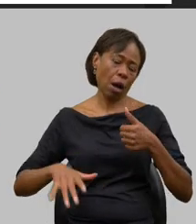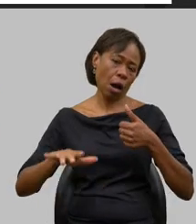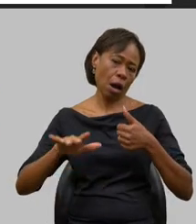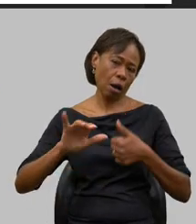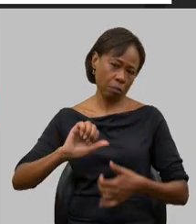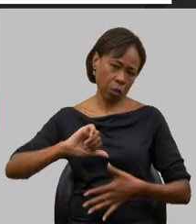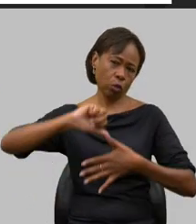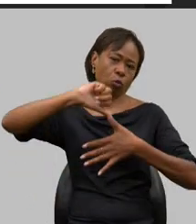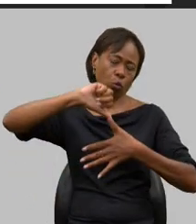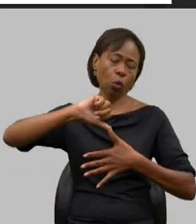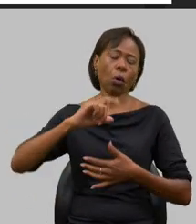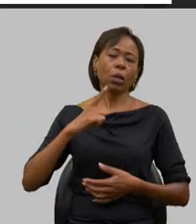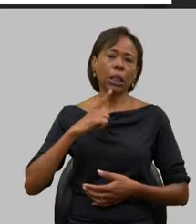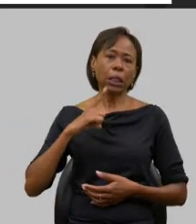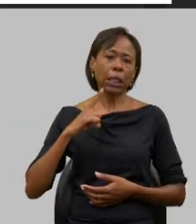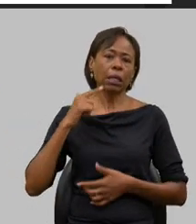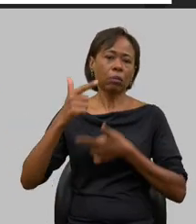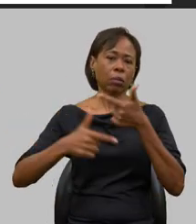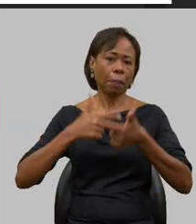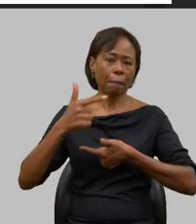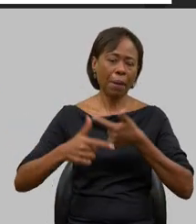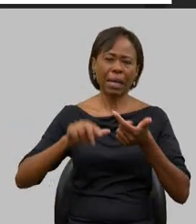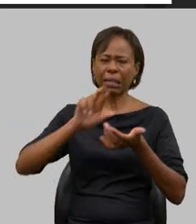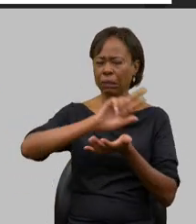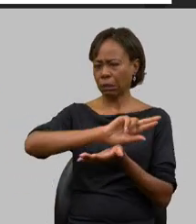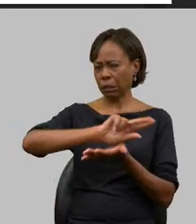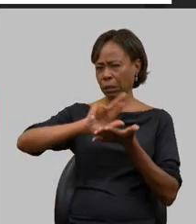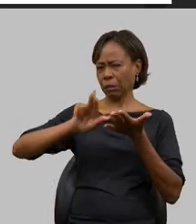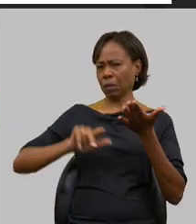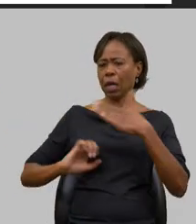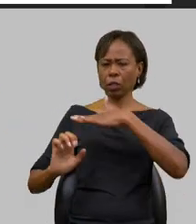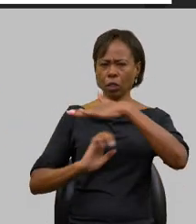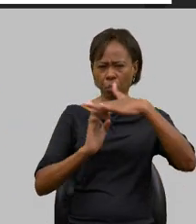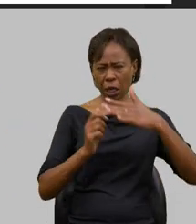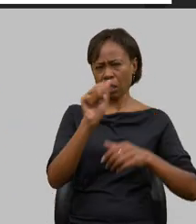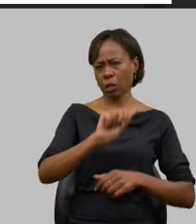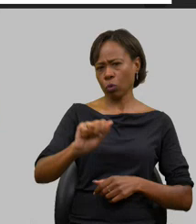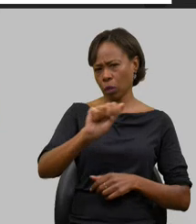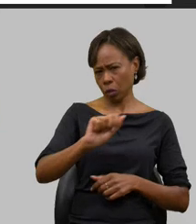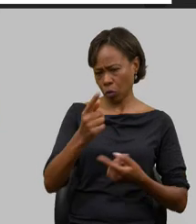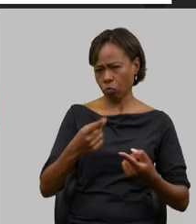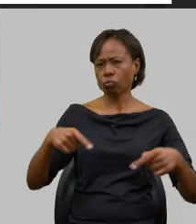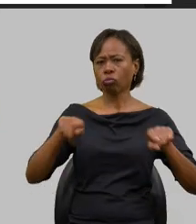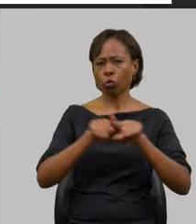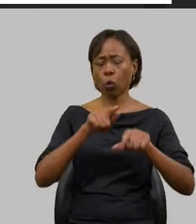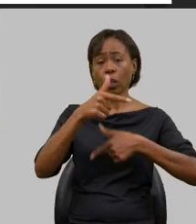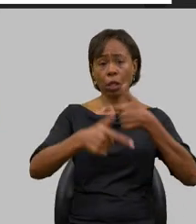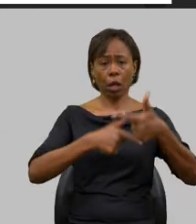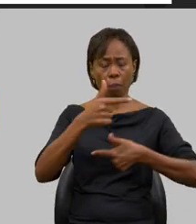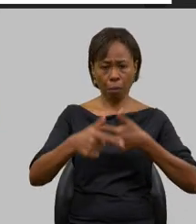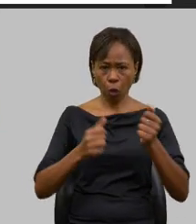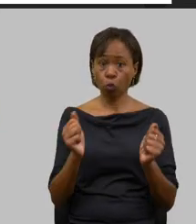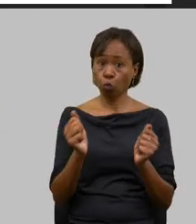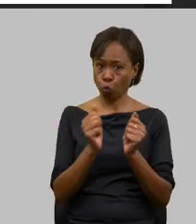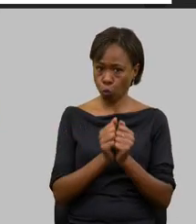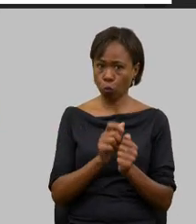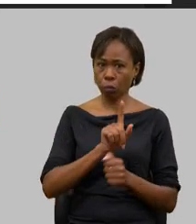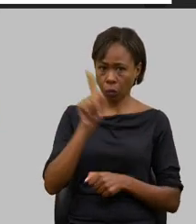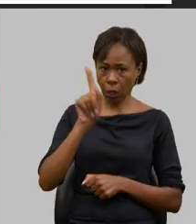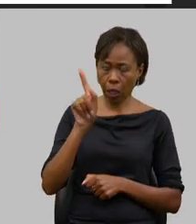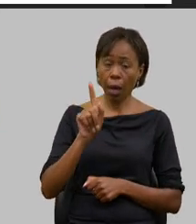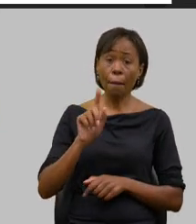é feito com fruticultura através da Aba Norte através da Aslim e outras associações que trabalham com a gente em sintonia lá